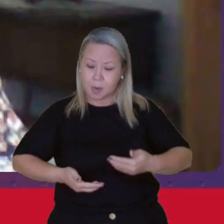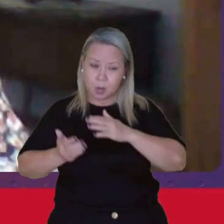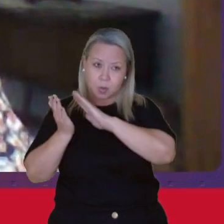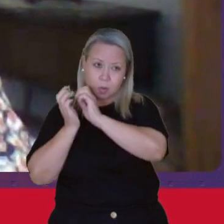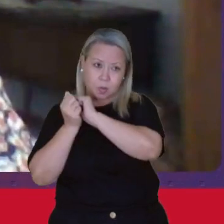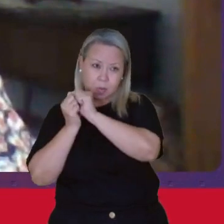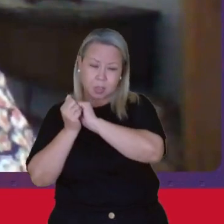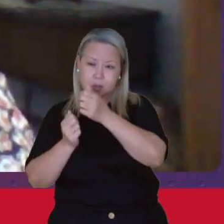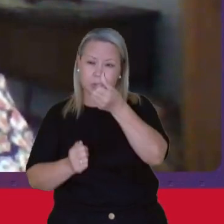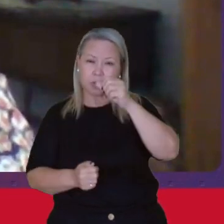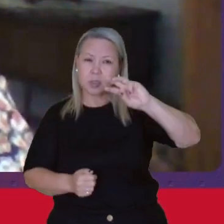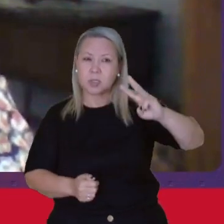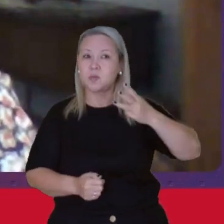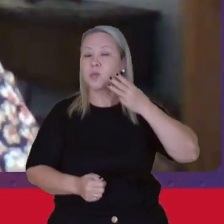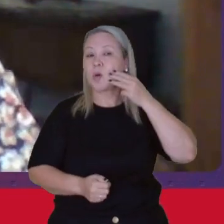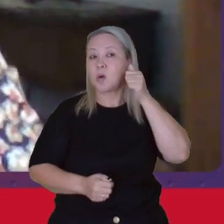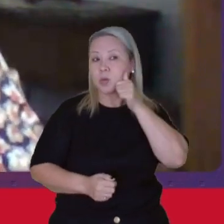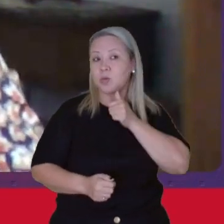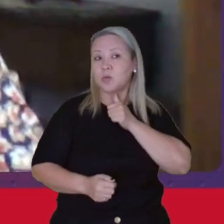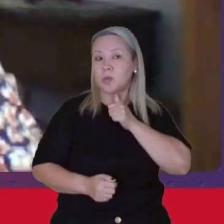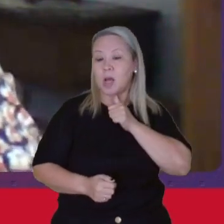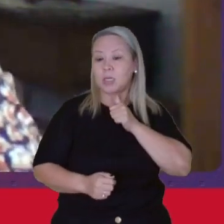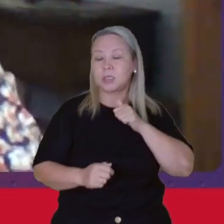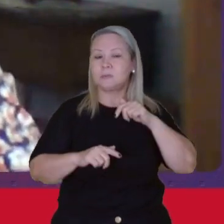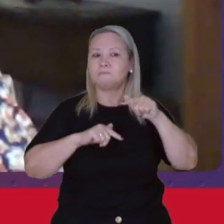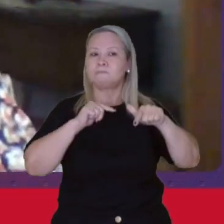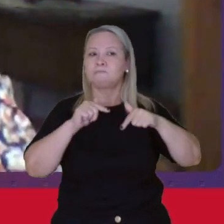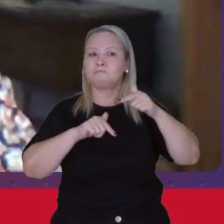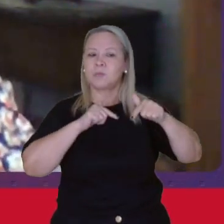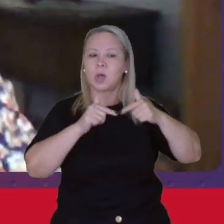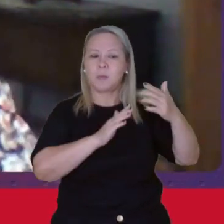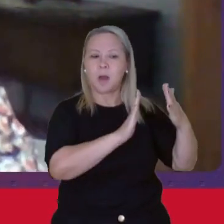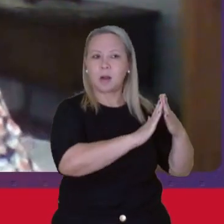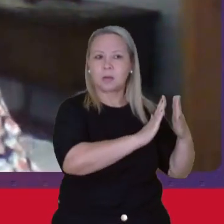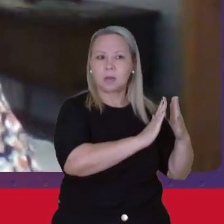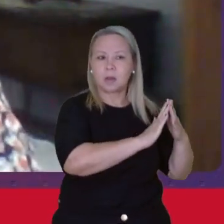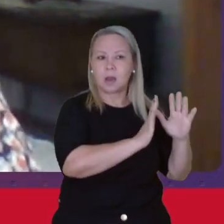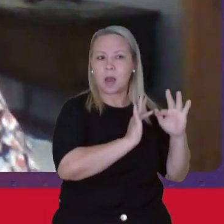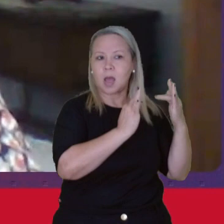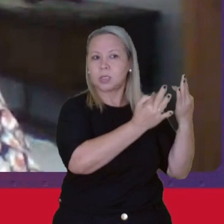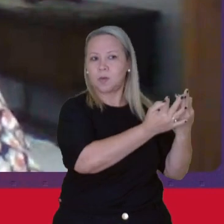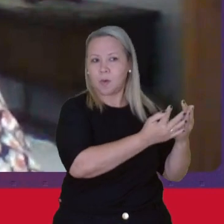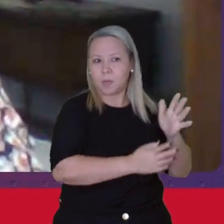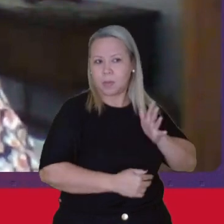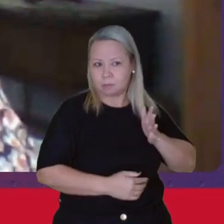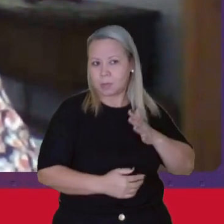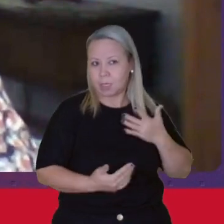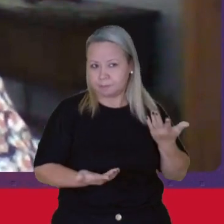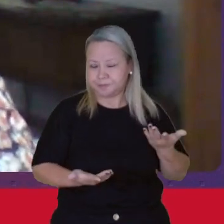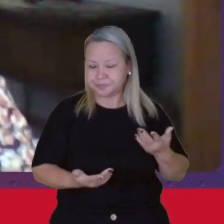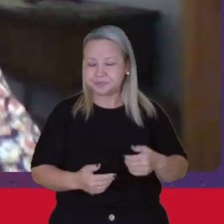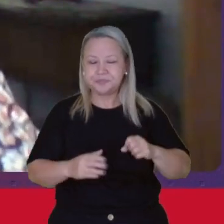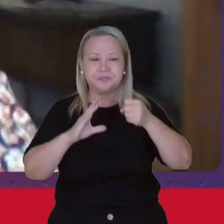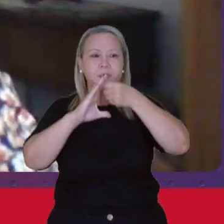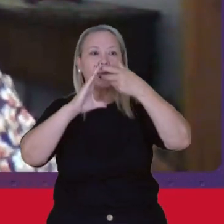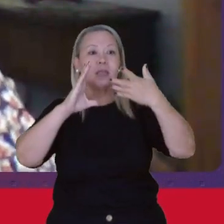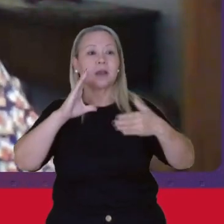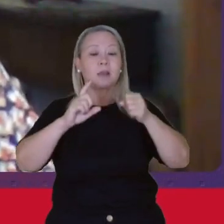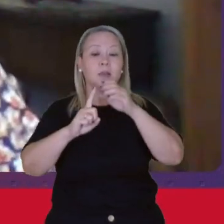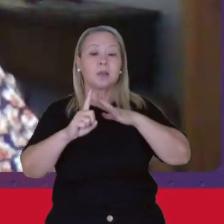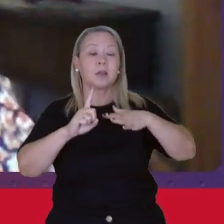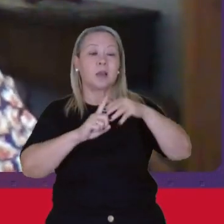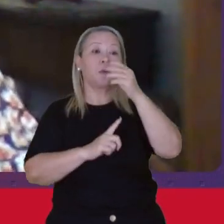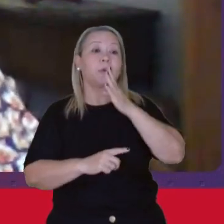milhões, mais ou menos, de mulheres Isso é uma característica da sociedade brasileira Se